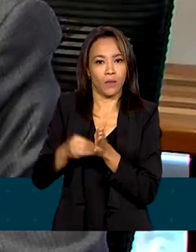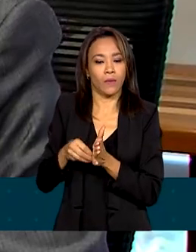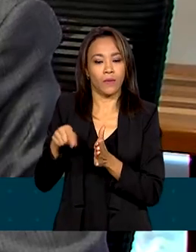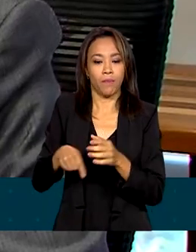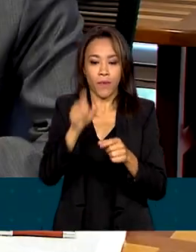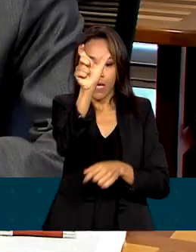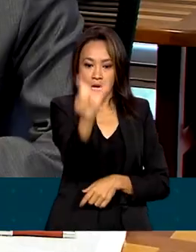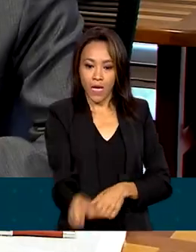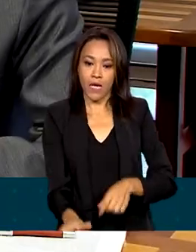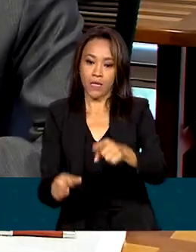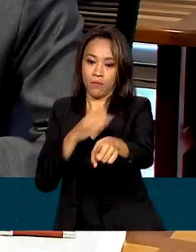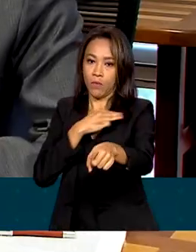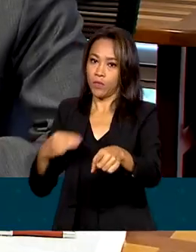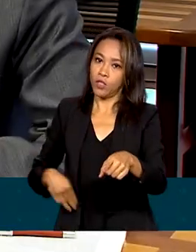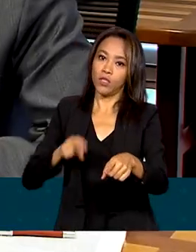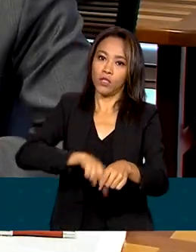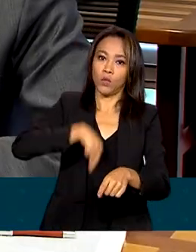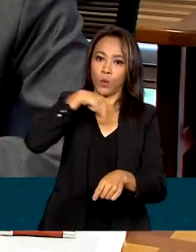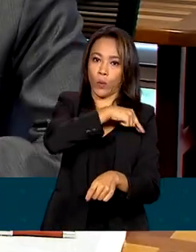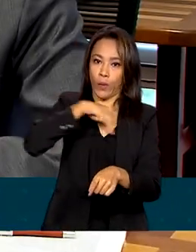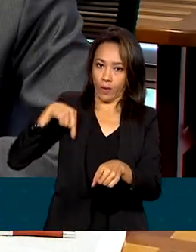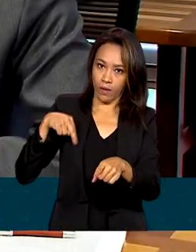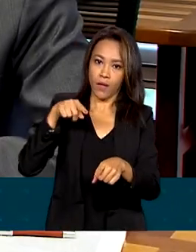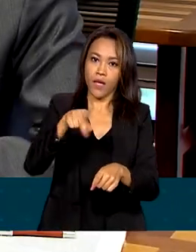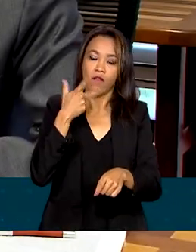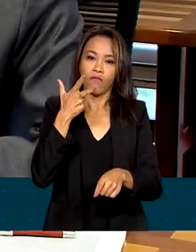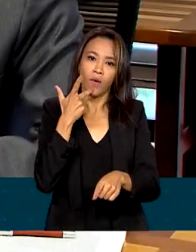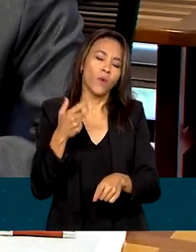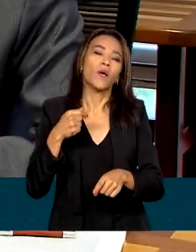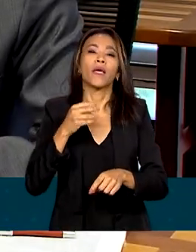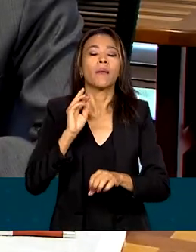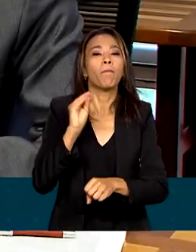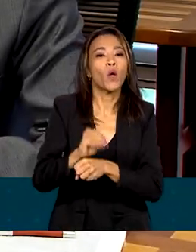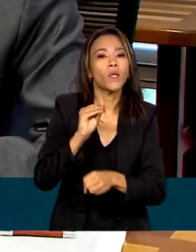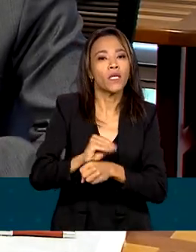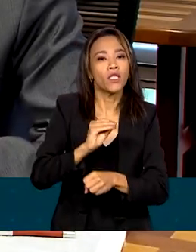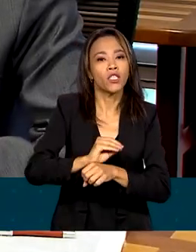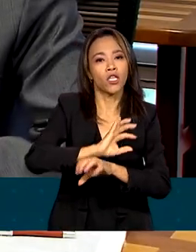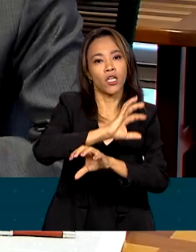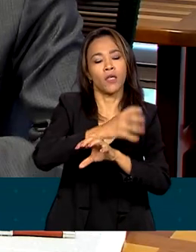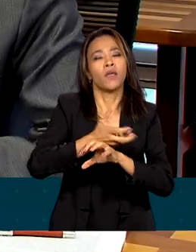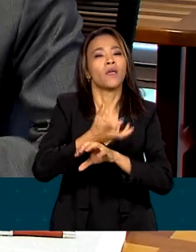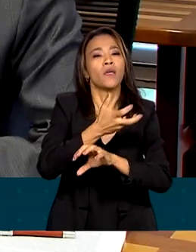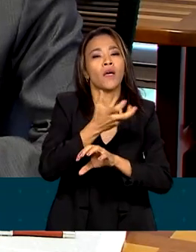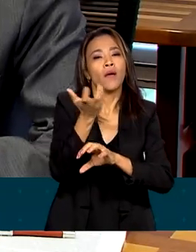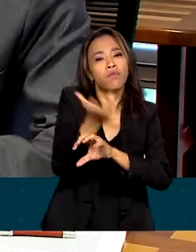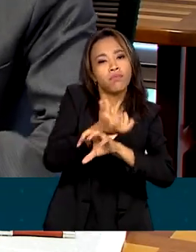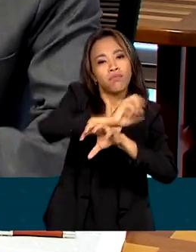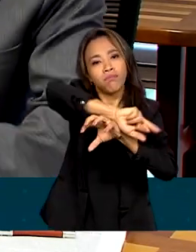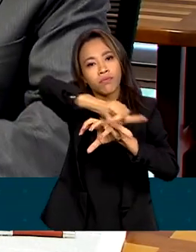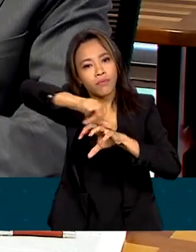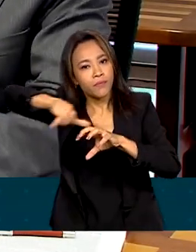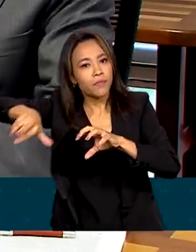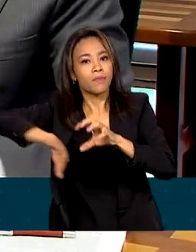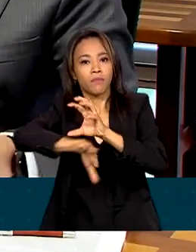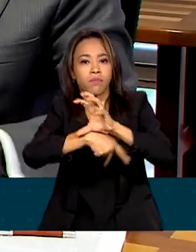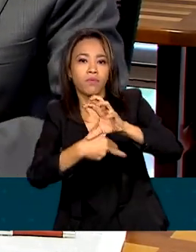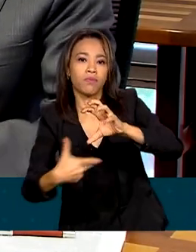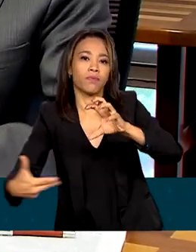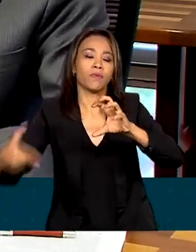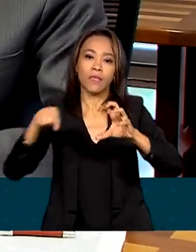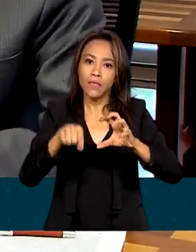Bart Eide, a proteção de biomas é o meio mais eficaz de limitar a emissão de carbono e o aumento da